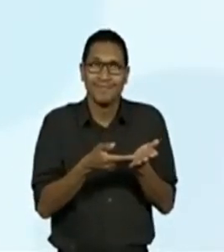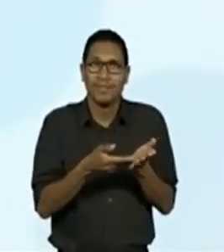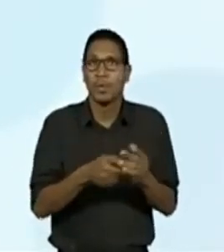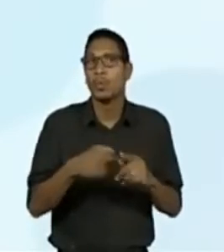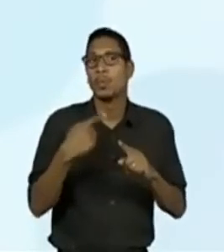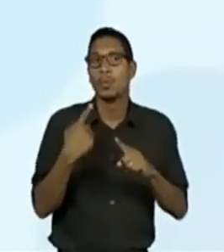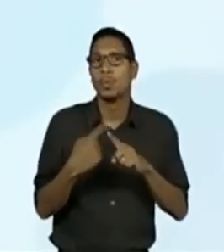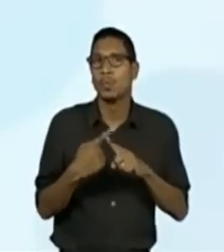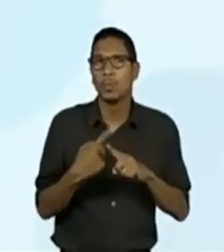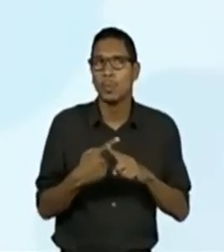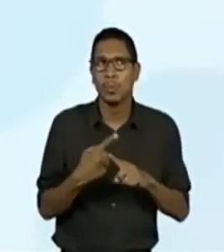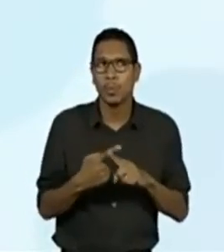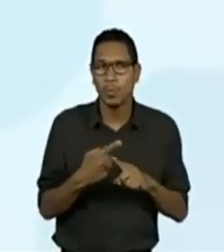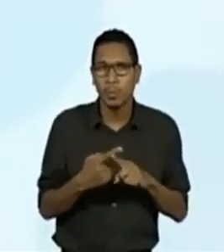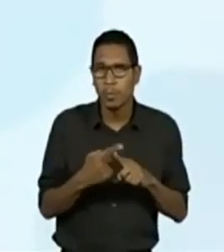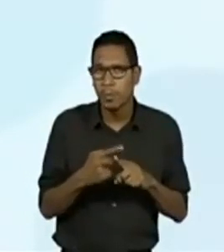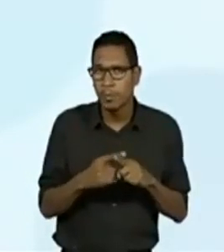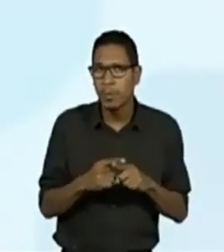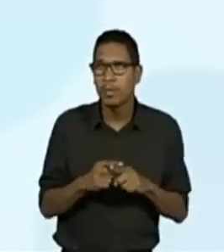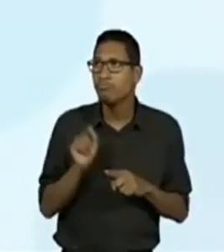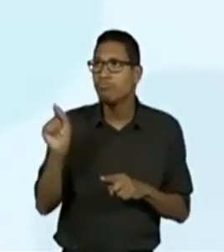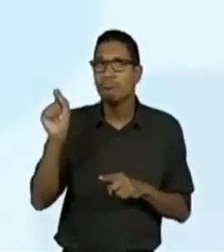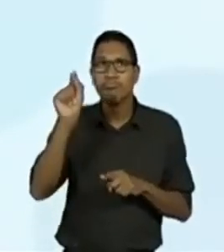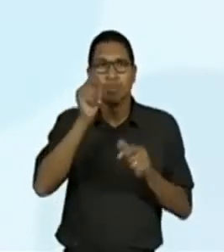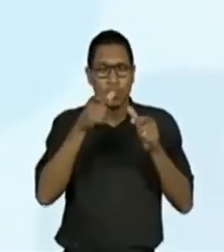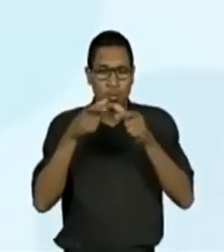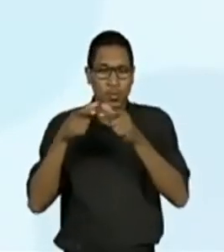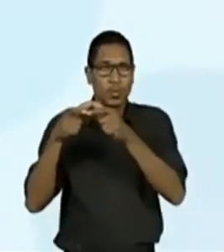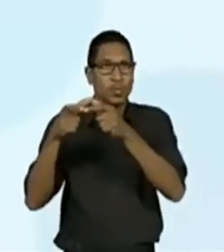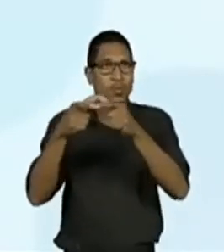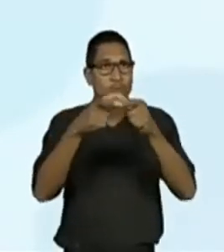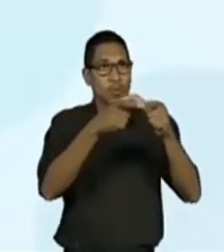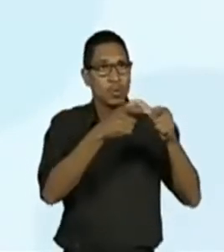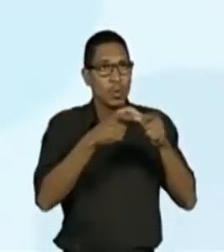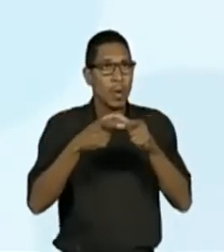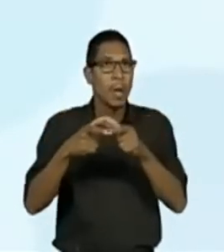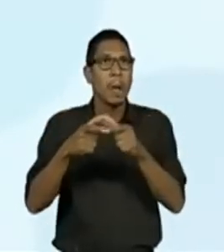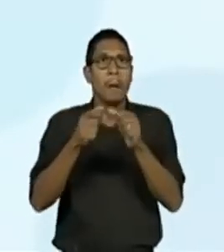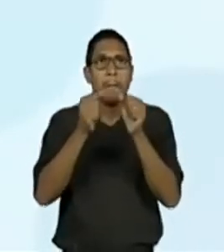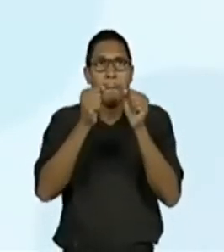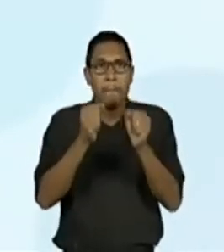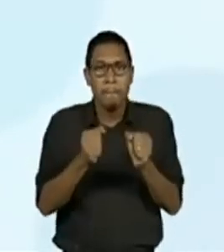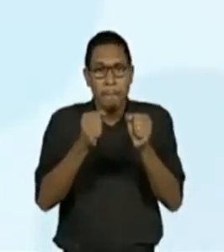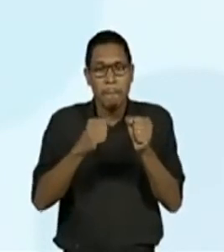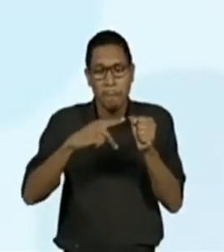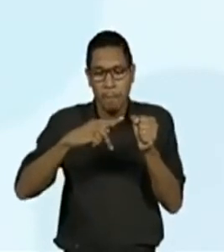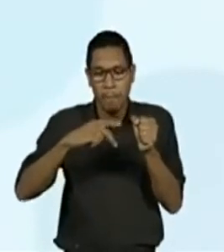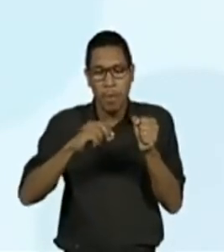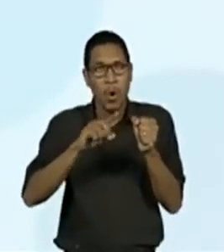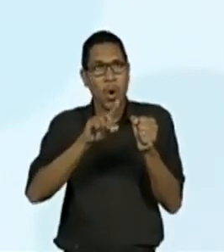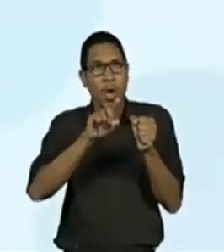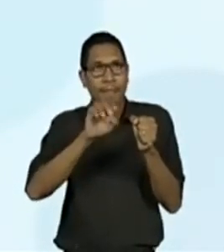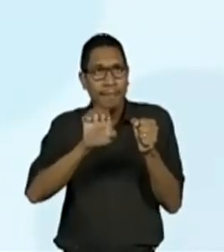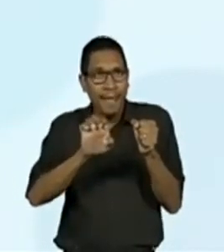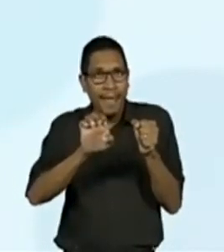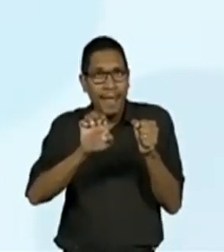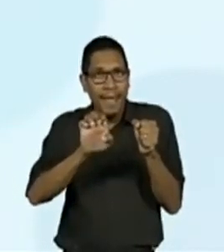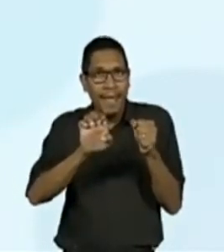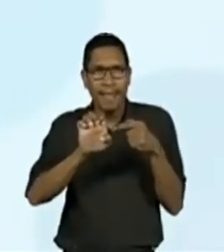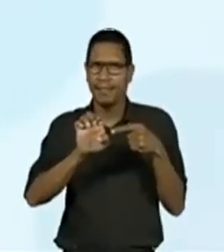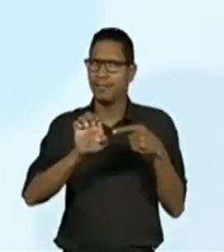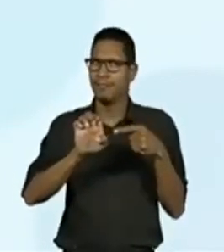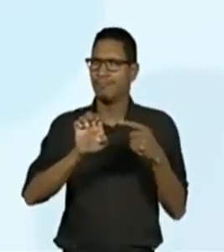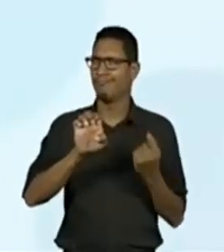porque os discos voadores podem causar um grande... Ó, aqui, podem.